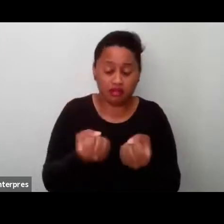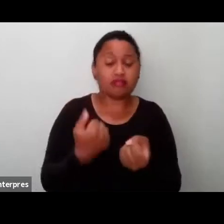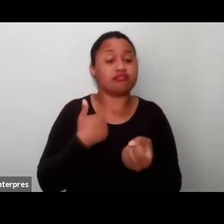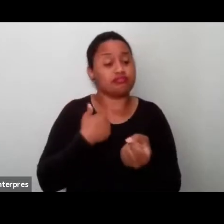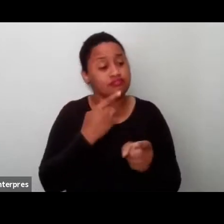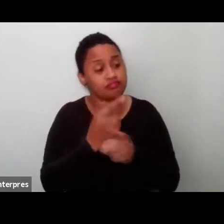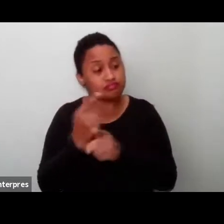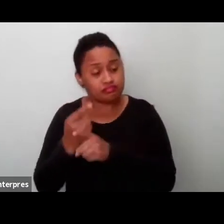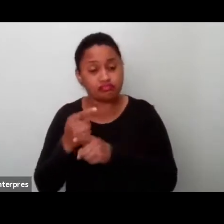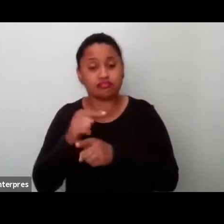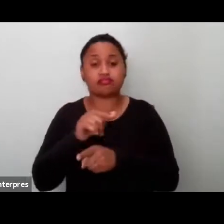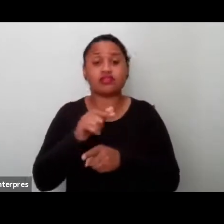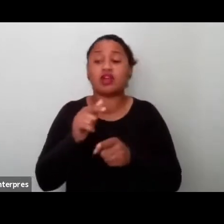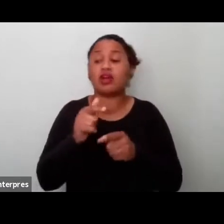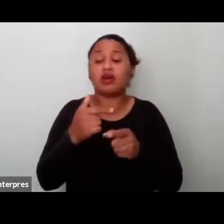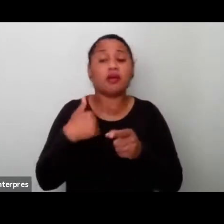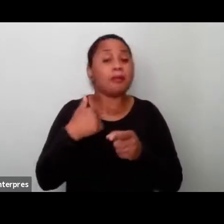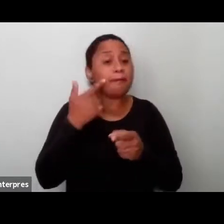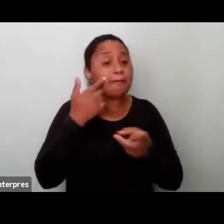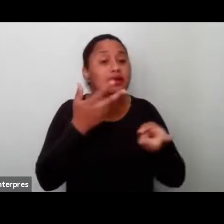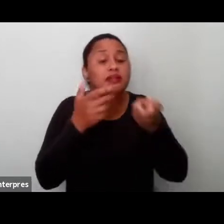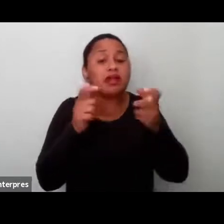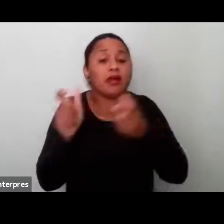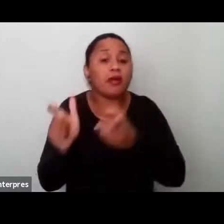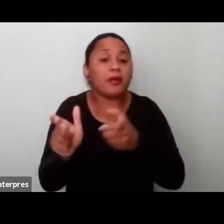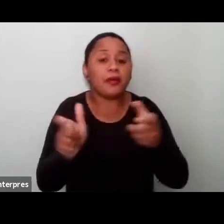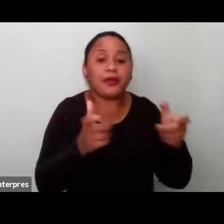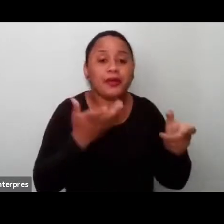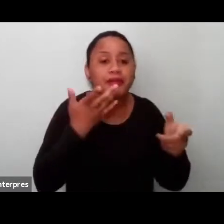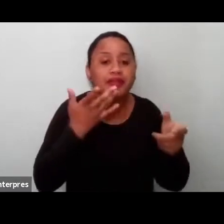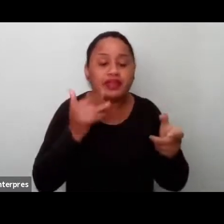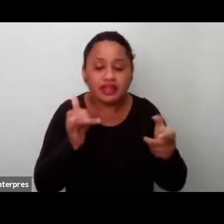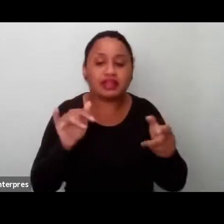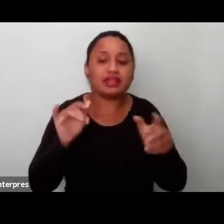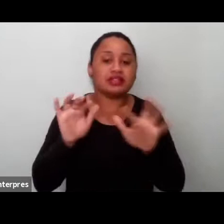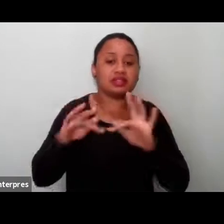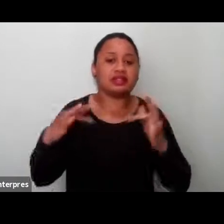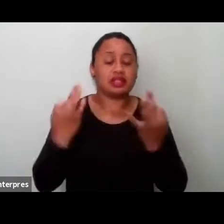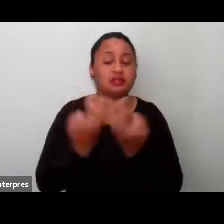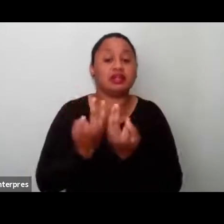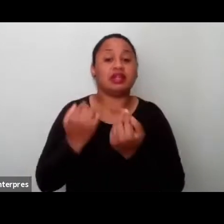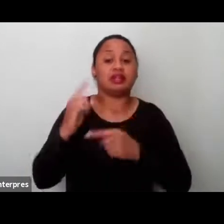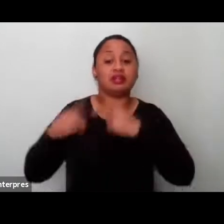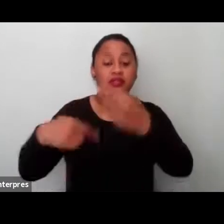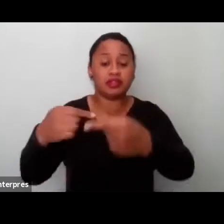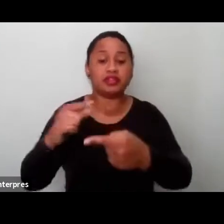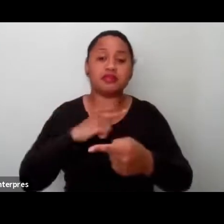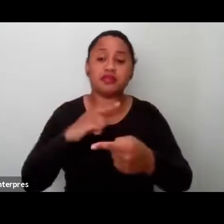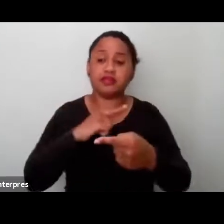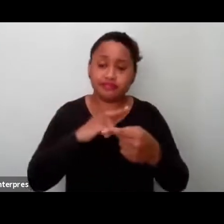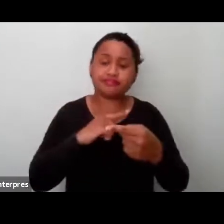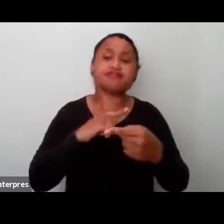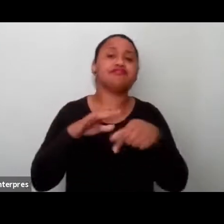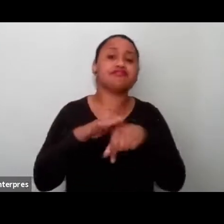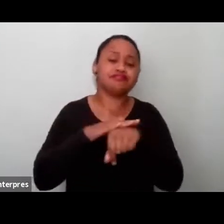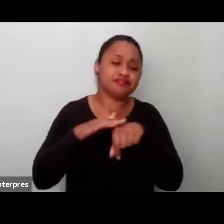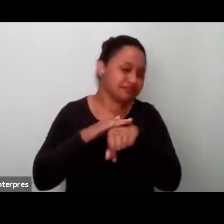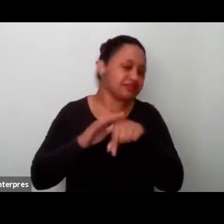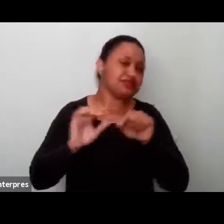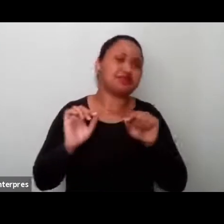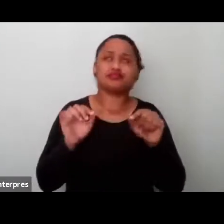que lugar essas crianças falam e famílias, sobretudo, para depois iniciar um diálogo ainda muito,